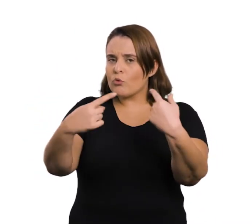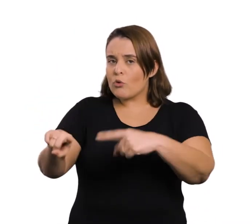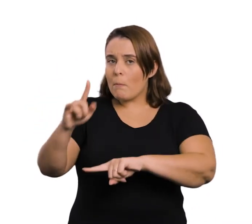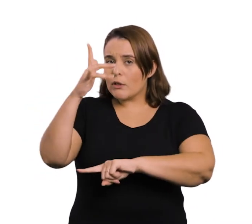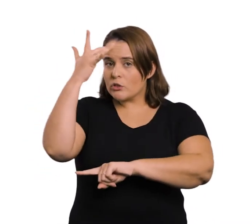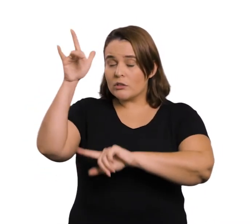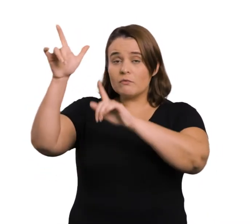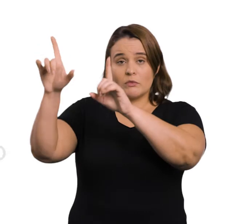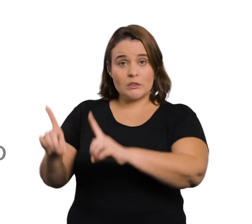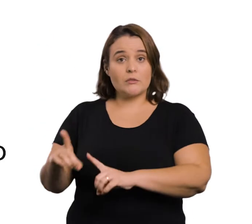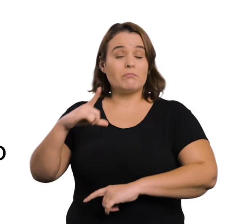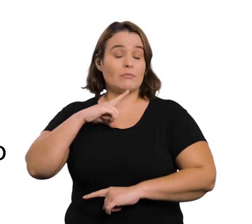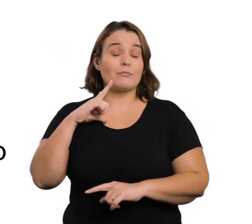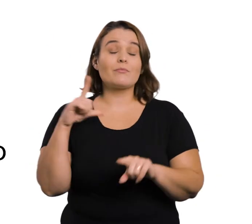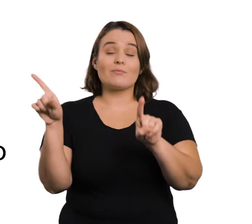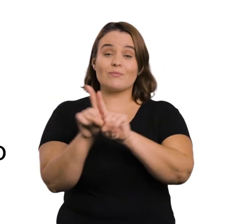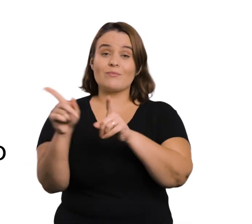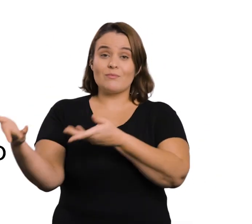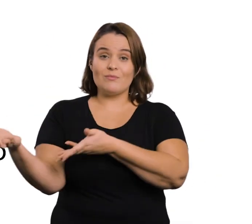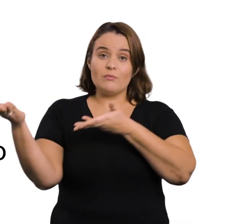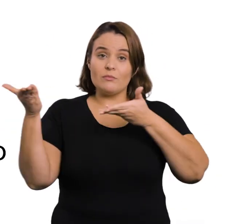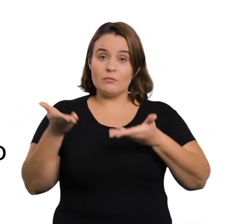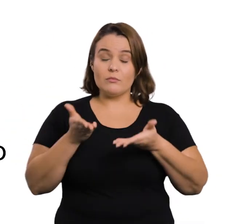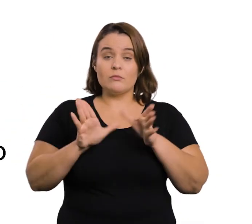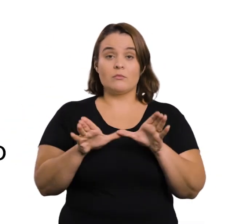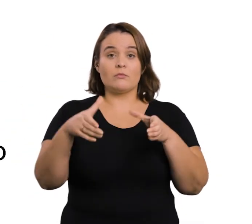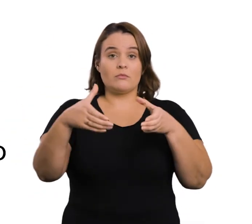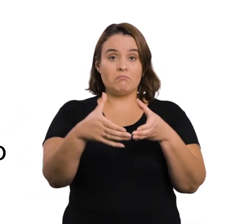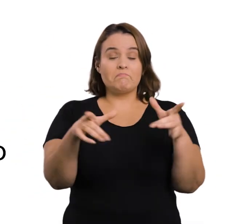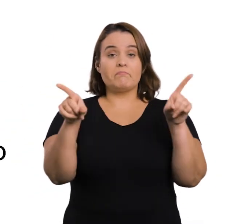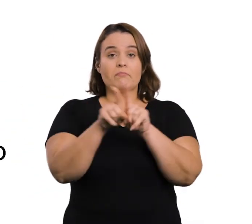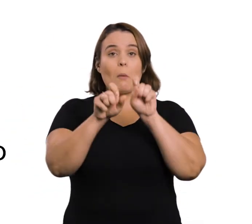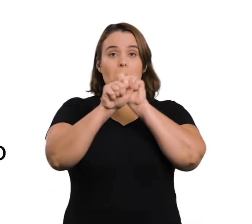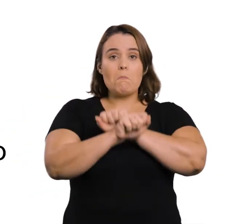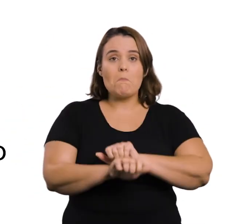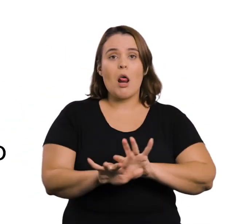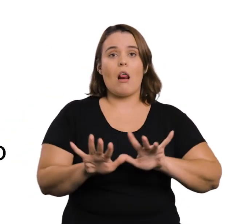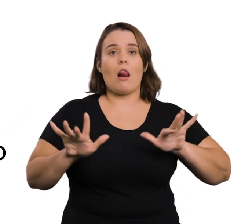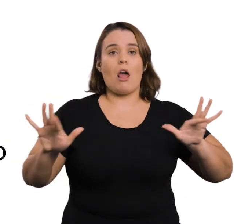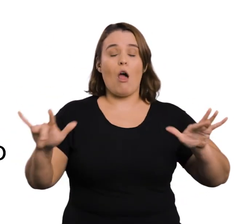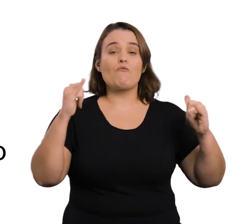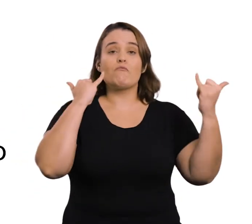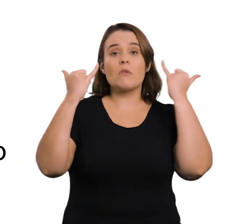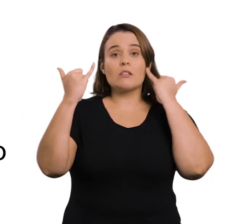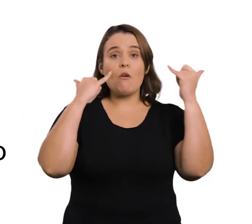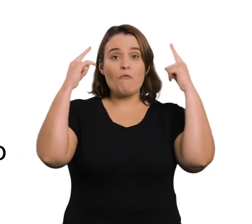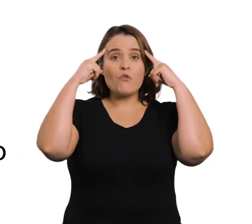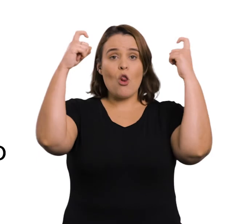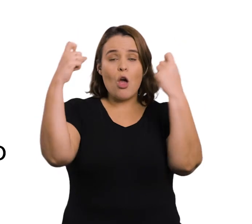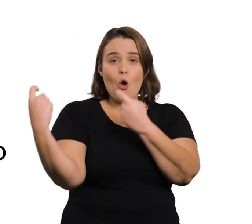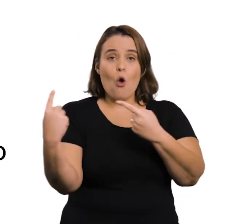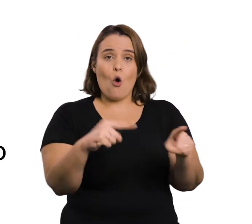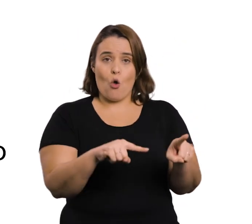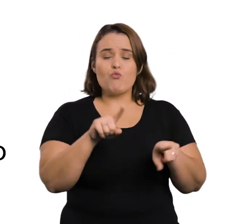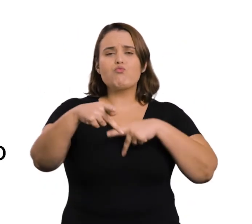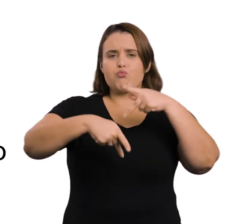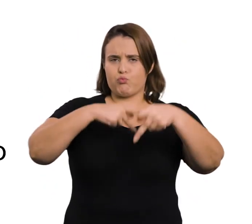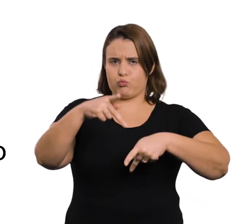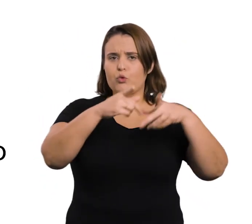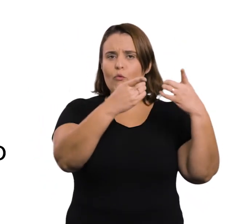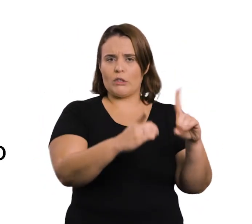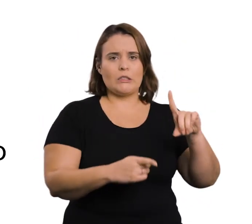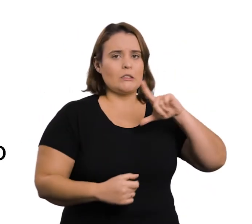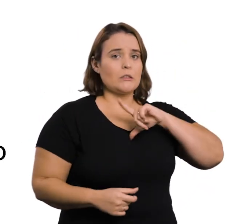a pessoa com deficiência, além de receber, concentrar e difundir dados sobre violência contra este público